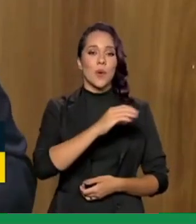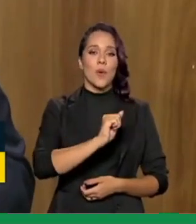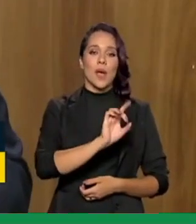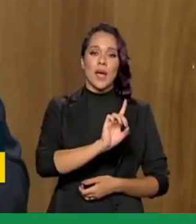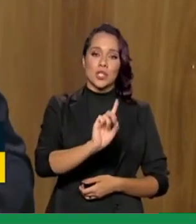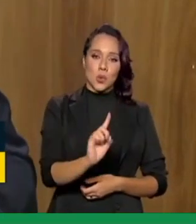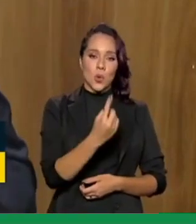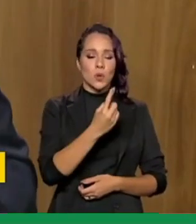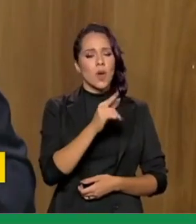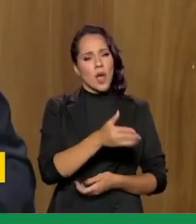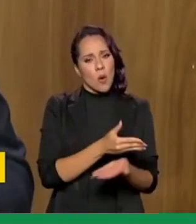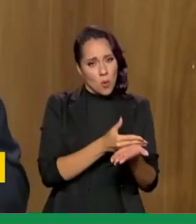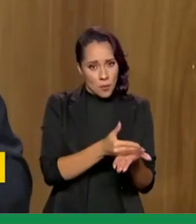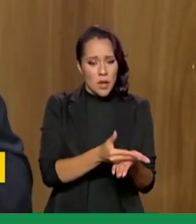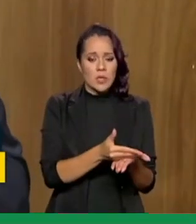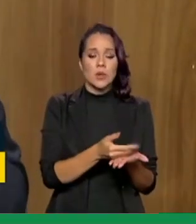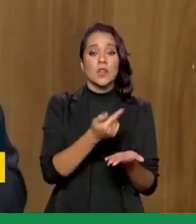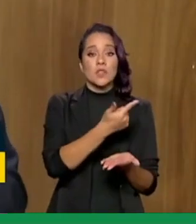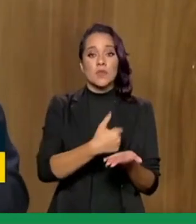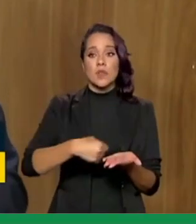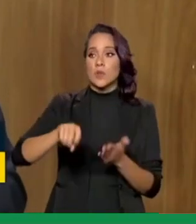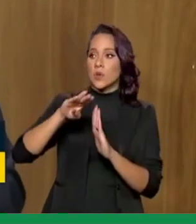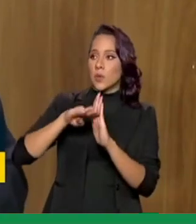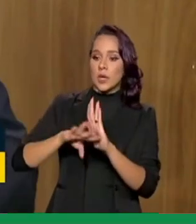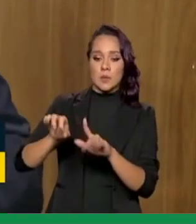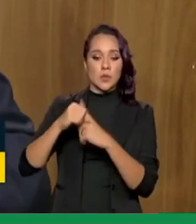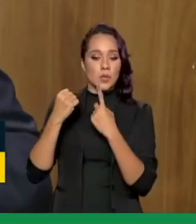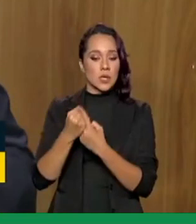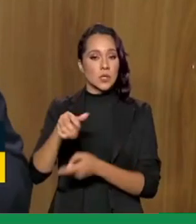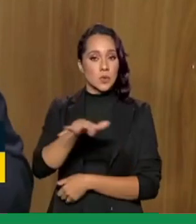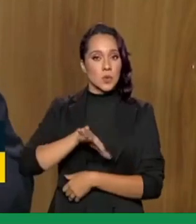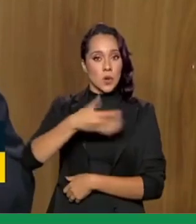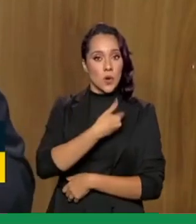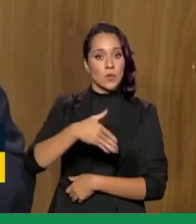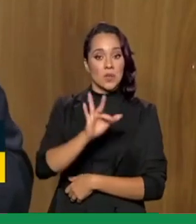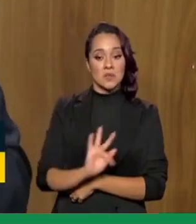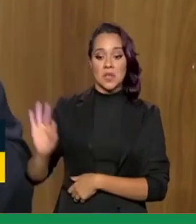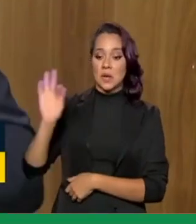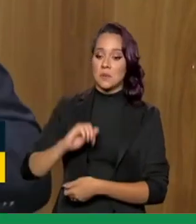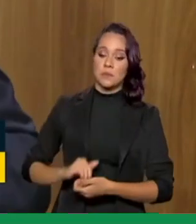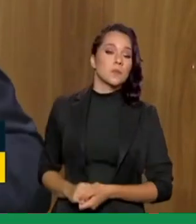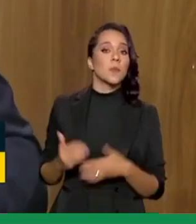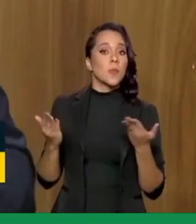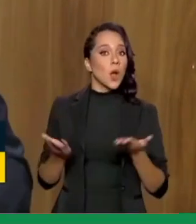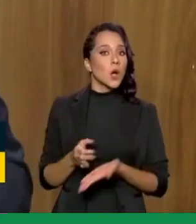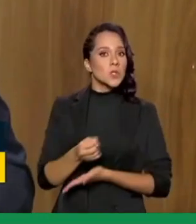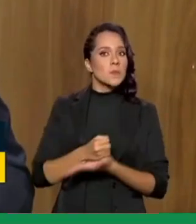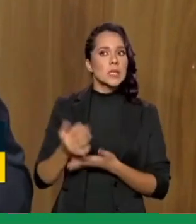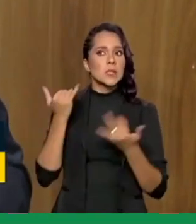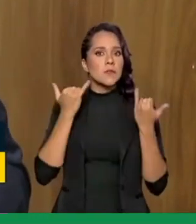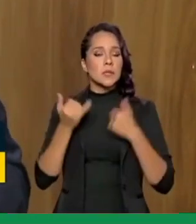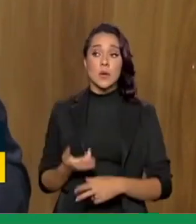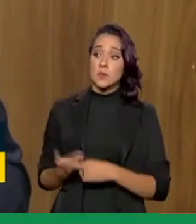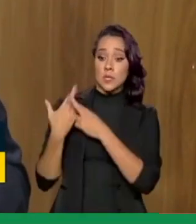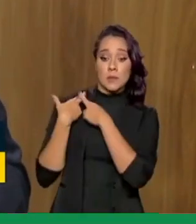ele é a porta de entrada de 28 programas sociais no âmbito do governo federal ele hoje é uma base de dados sob